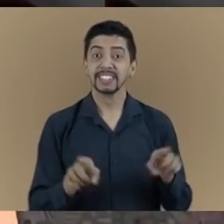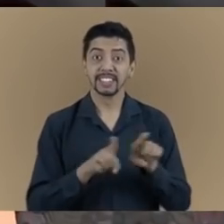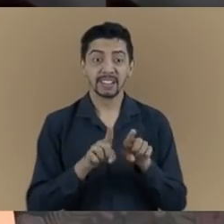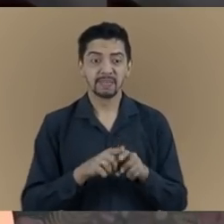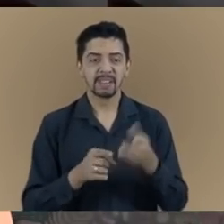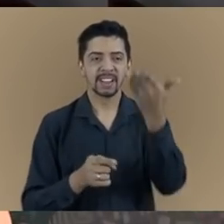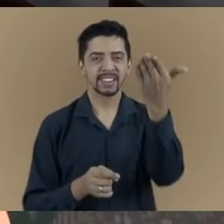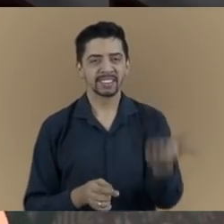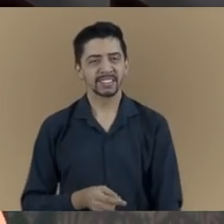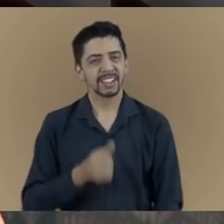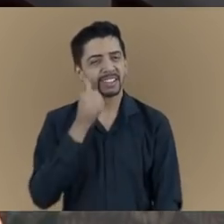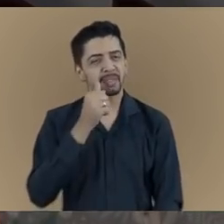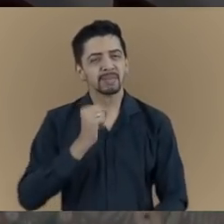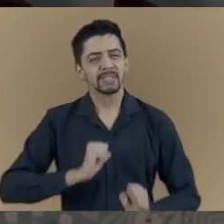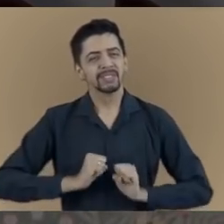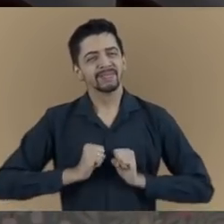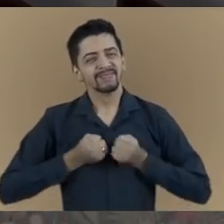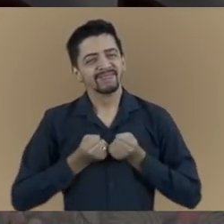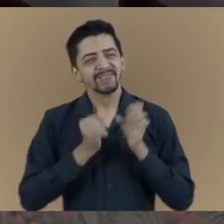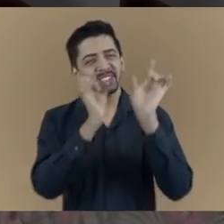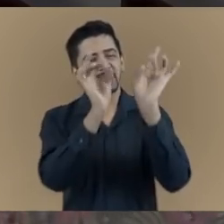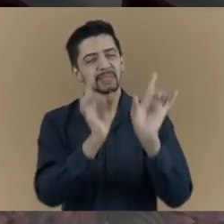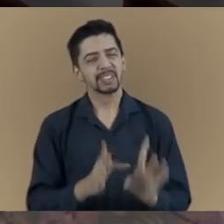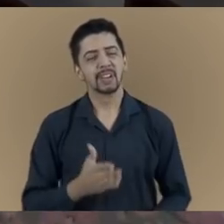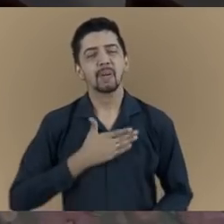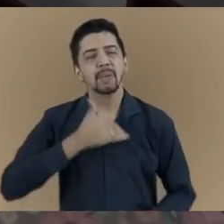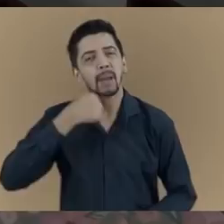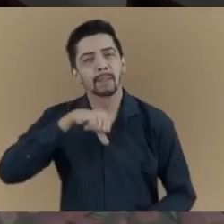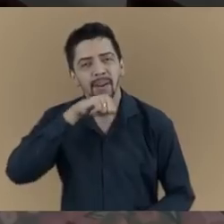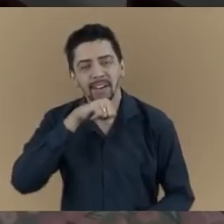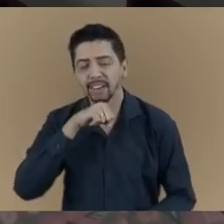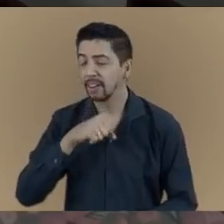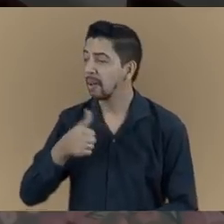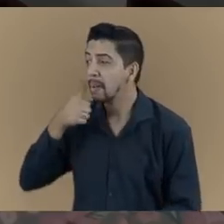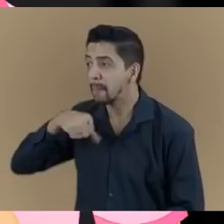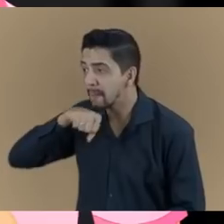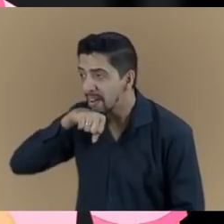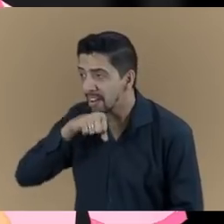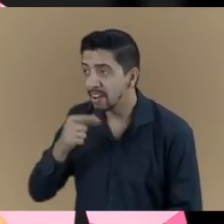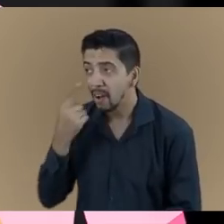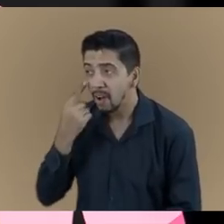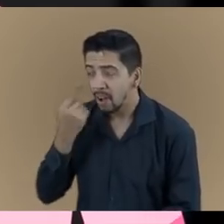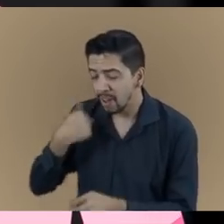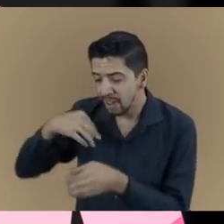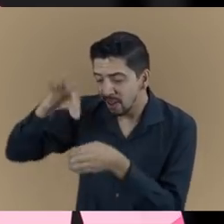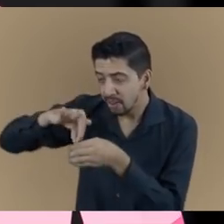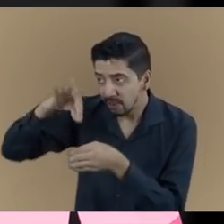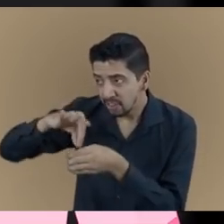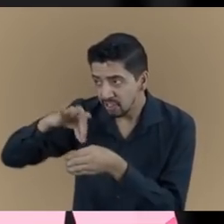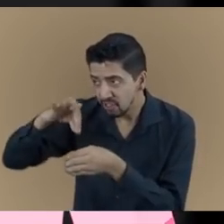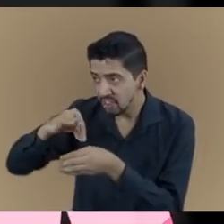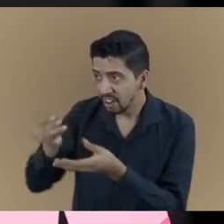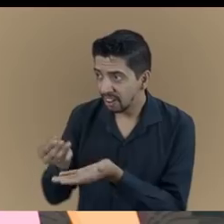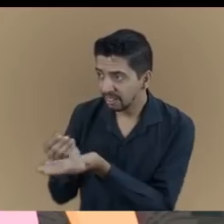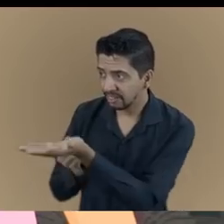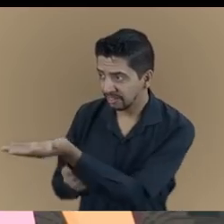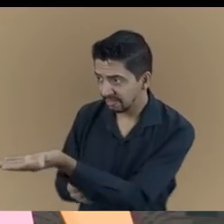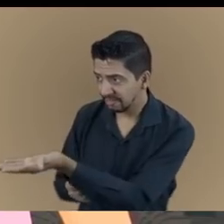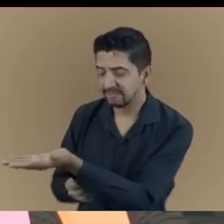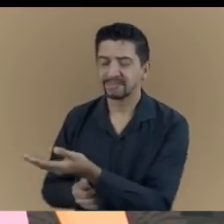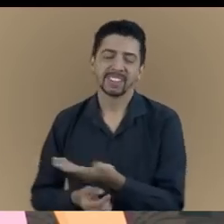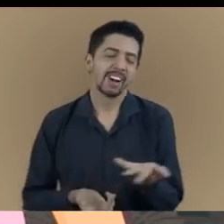E essa guerreira, em especial, minha mãe. Mãe? Olha, fiz um chá pra senhora.